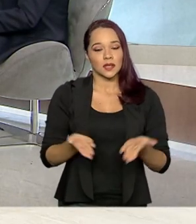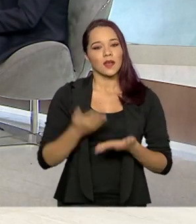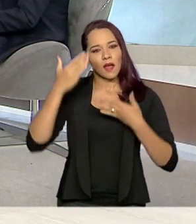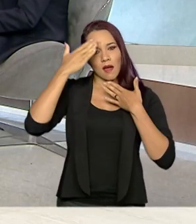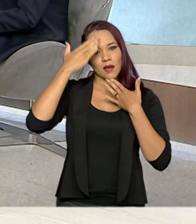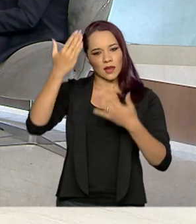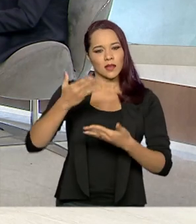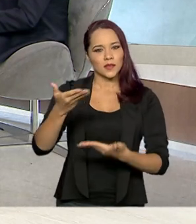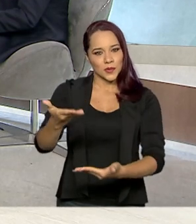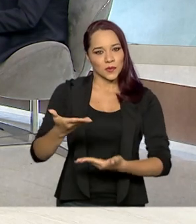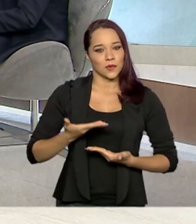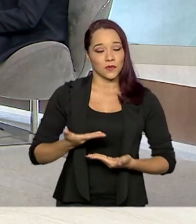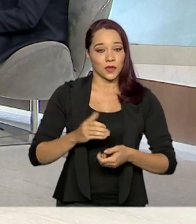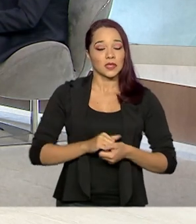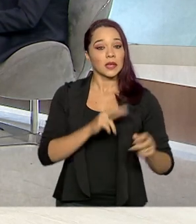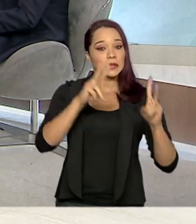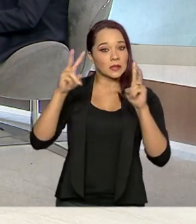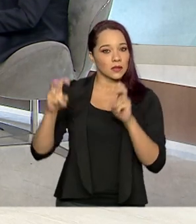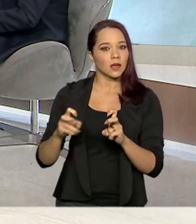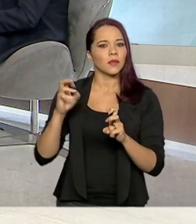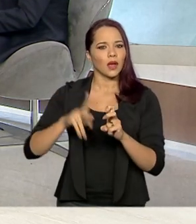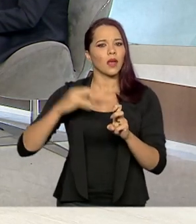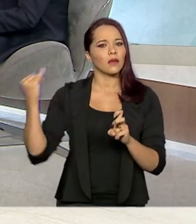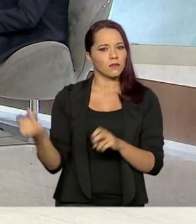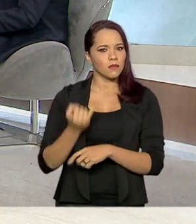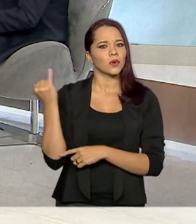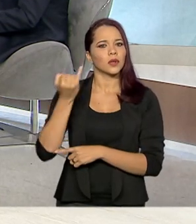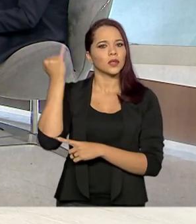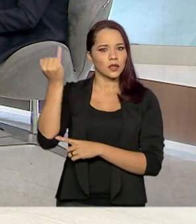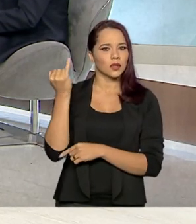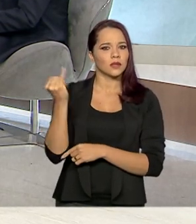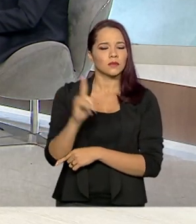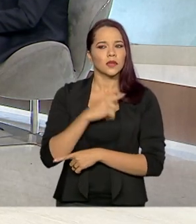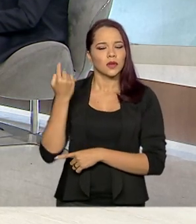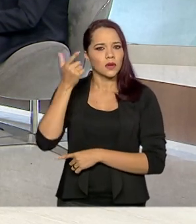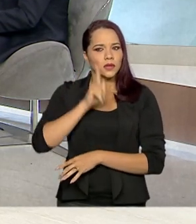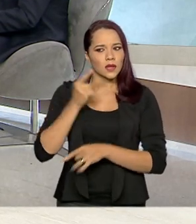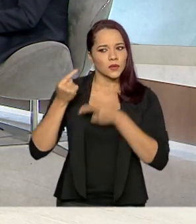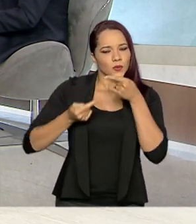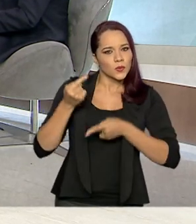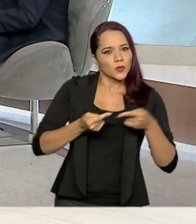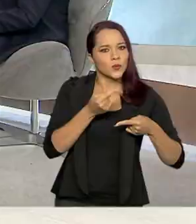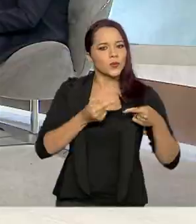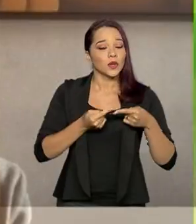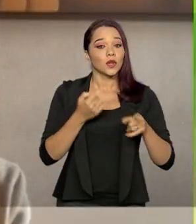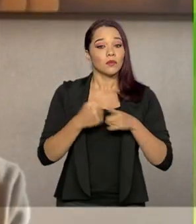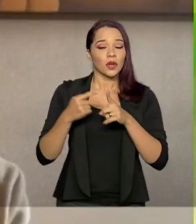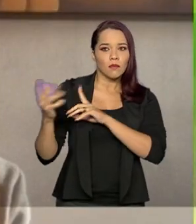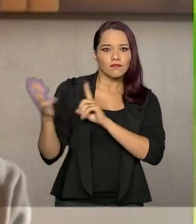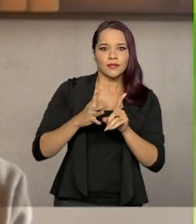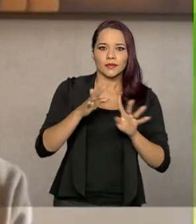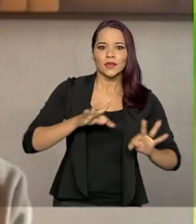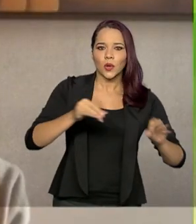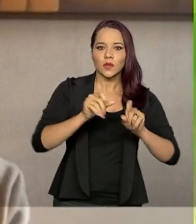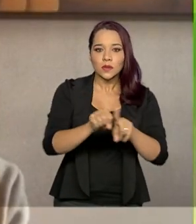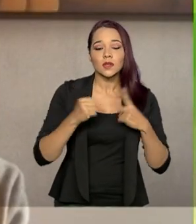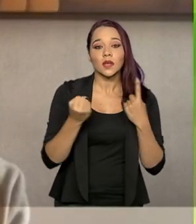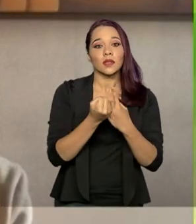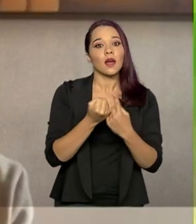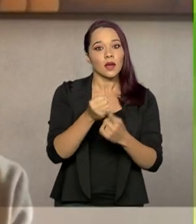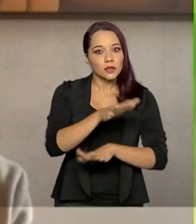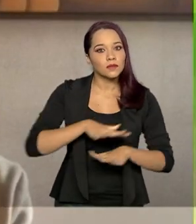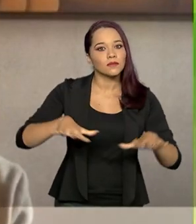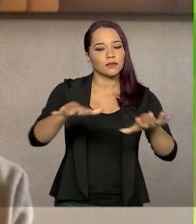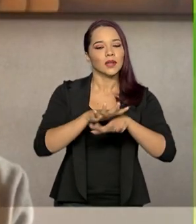agradeço pelo convite. Esse tema é fundamental que a gente discuta porque ele impacta toda a sociedade civil. Então, vai um